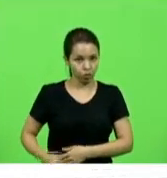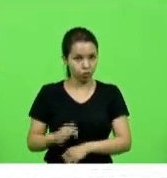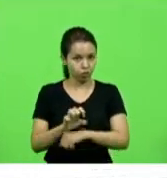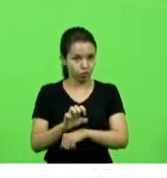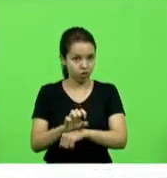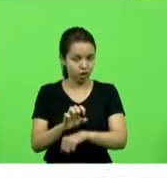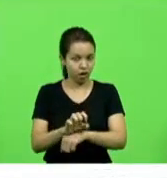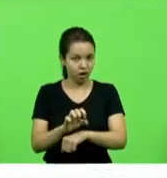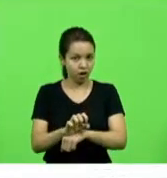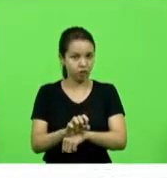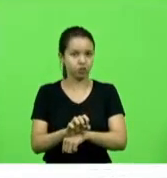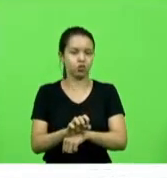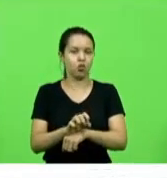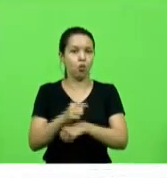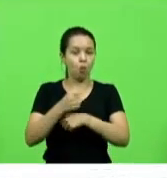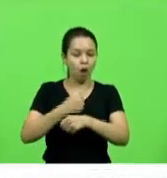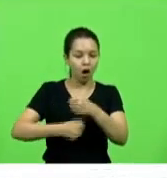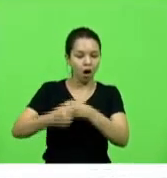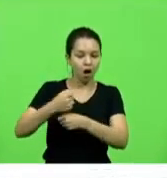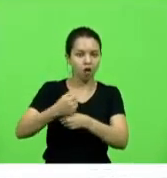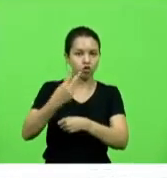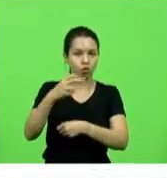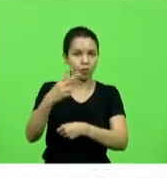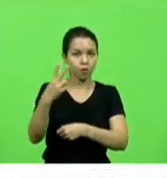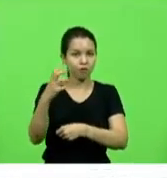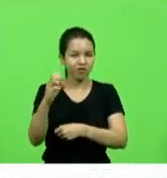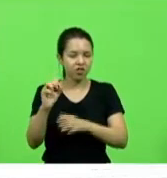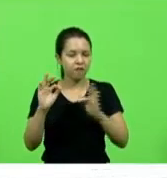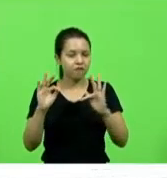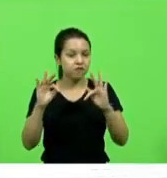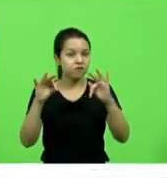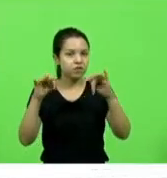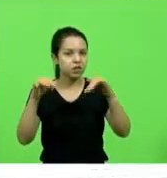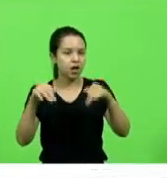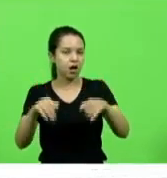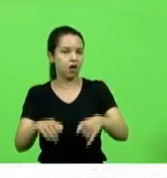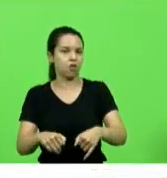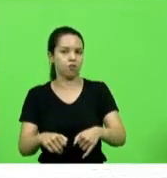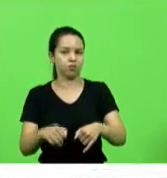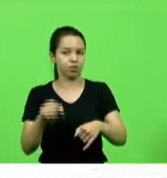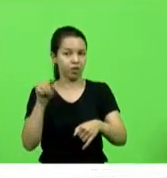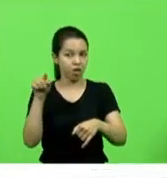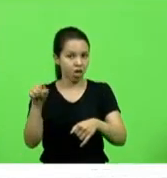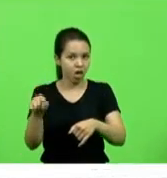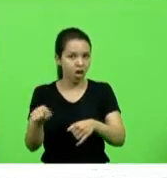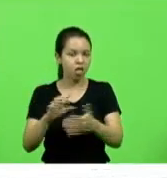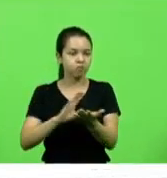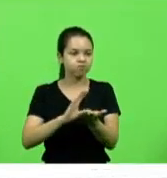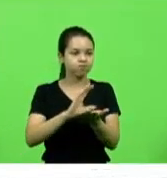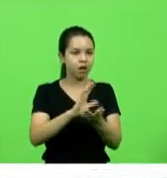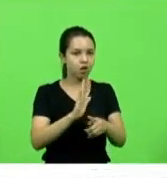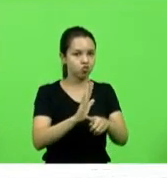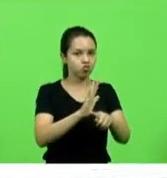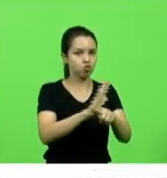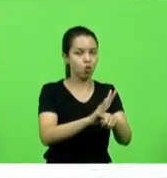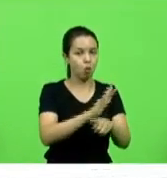luzes do ano 2020 ele contemplou o hospital de Brastonorte